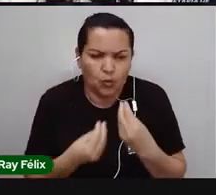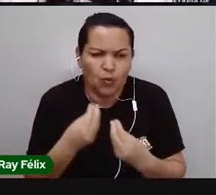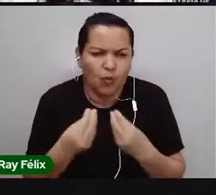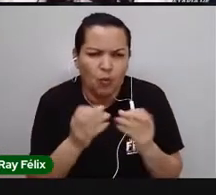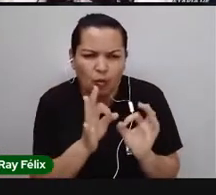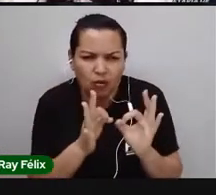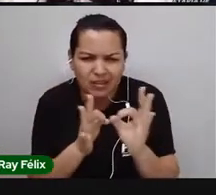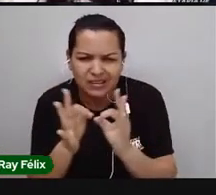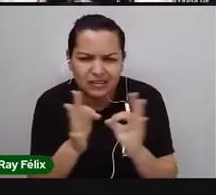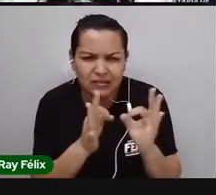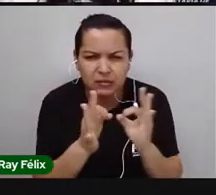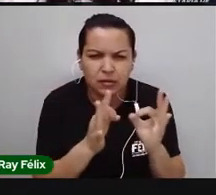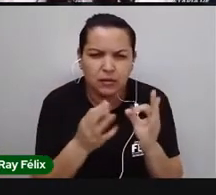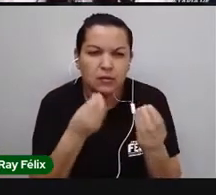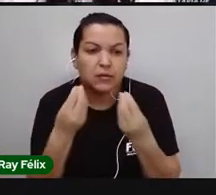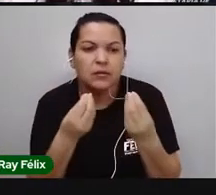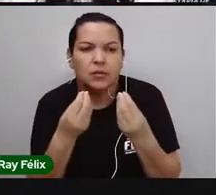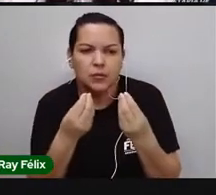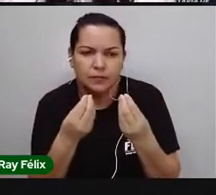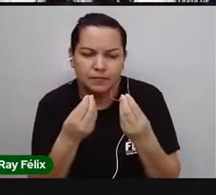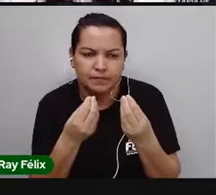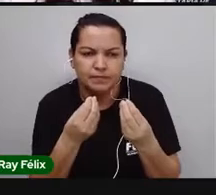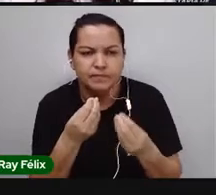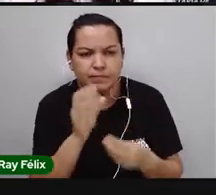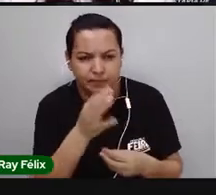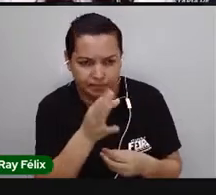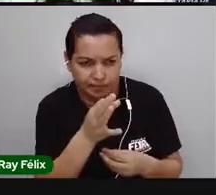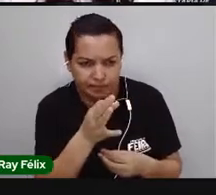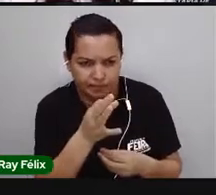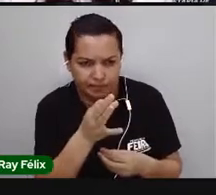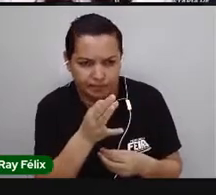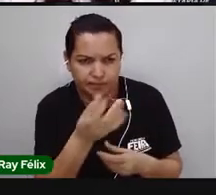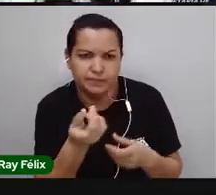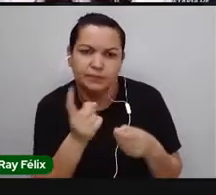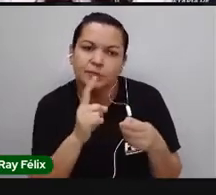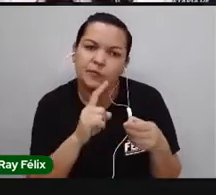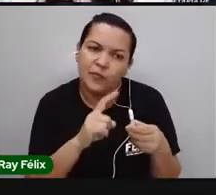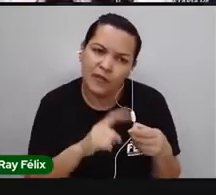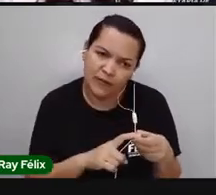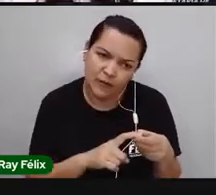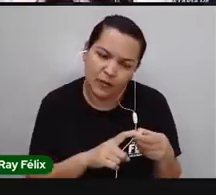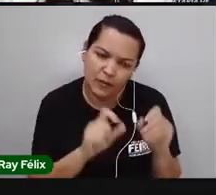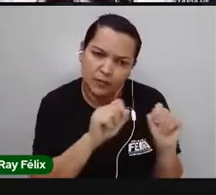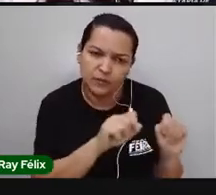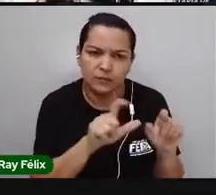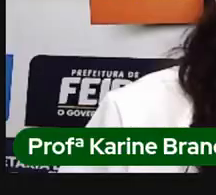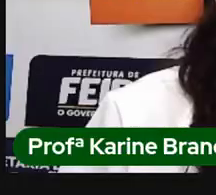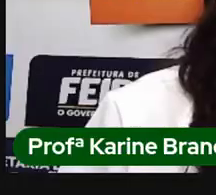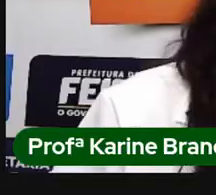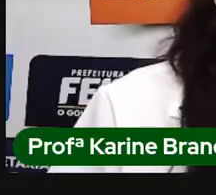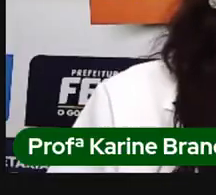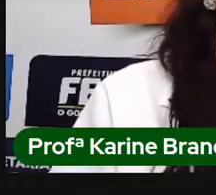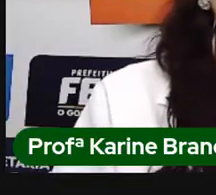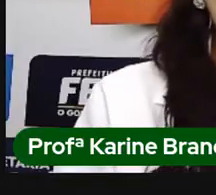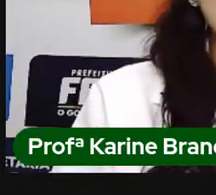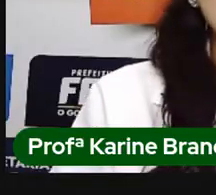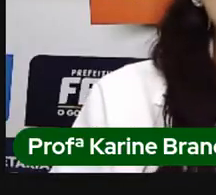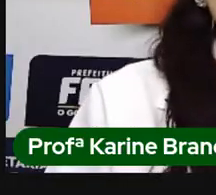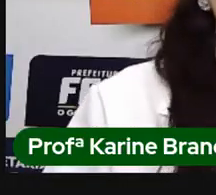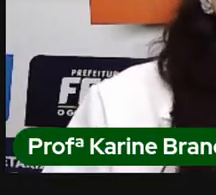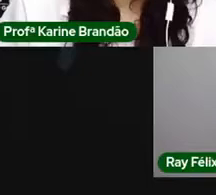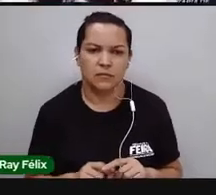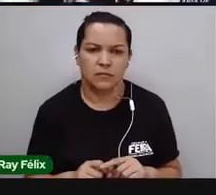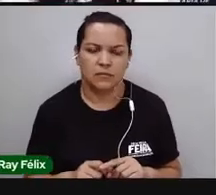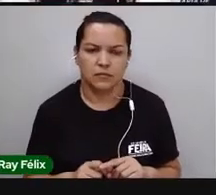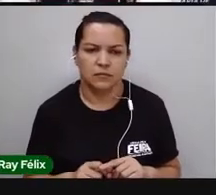organizado, tá bom? E agora a gente vai voltar para os nossos slides, ok? Agora, nós